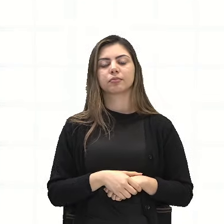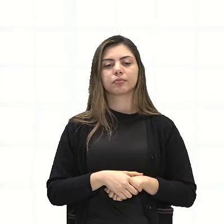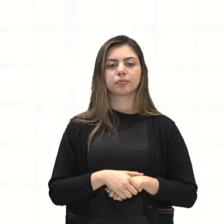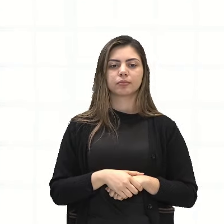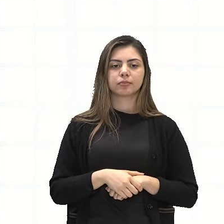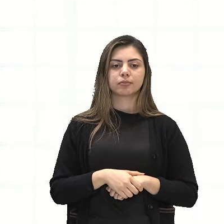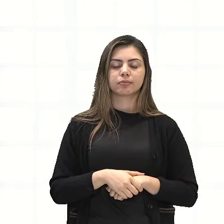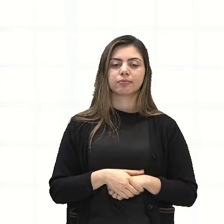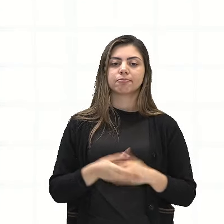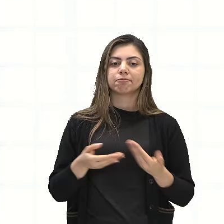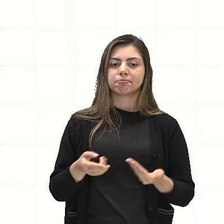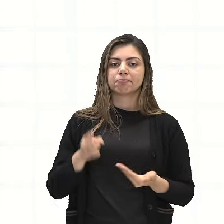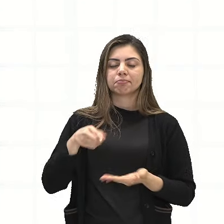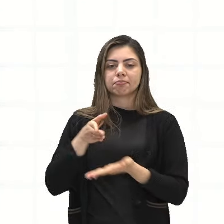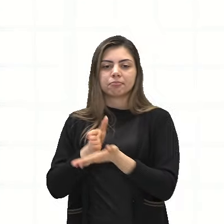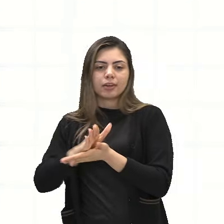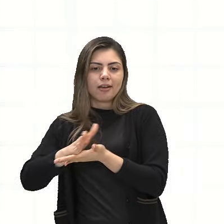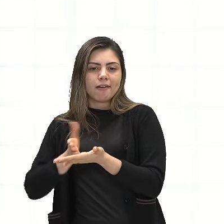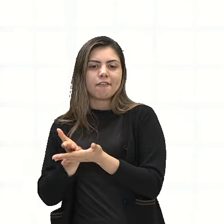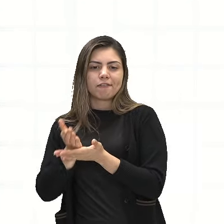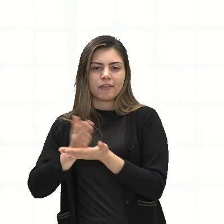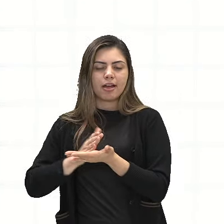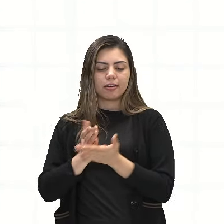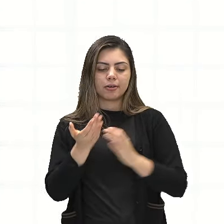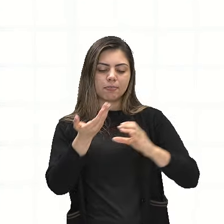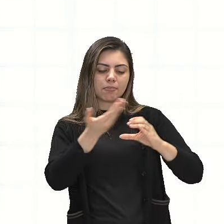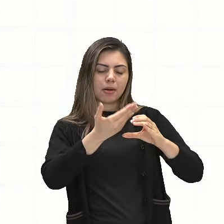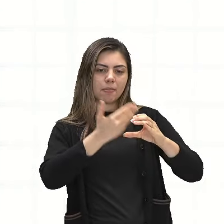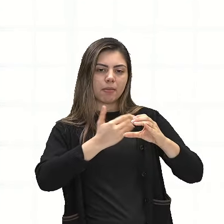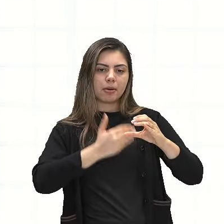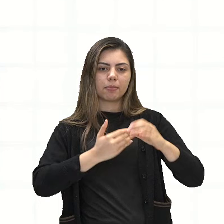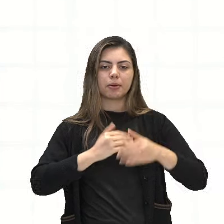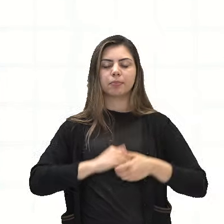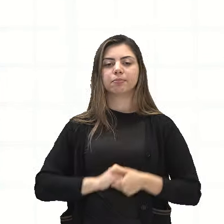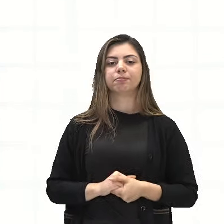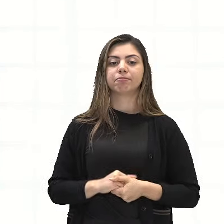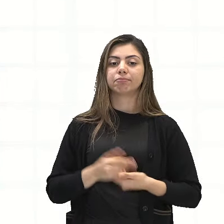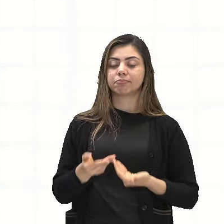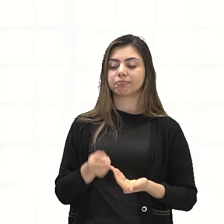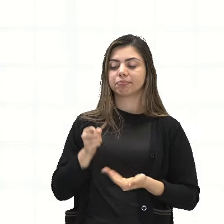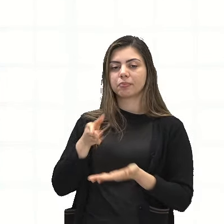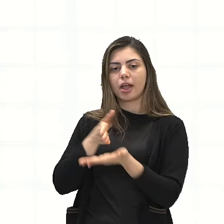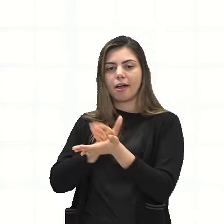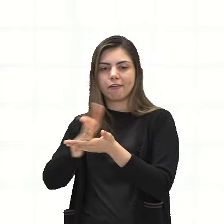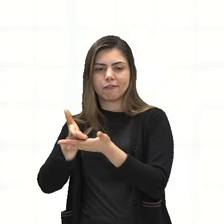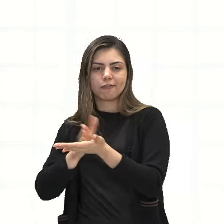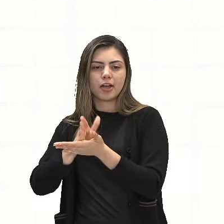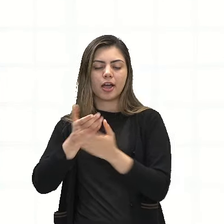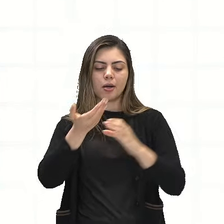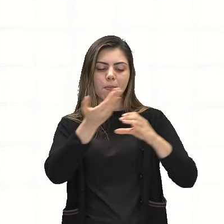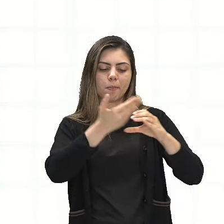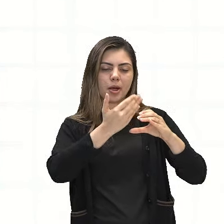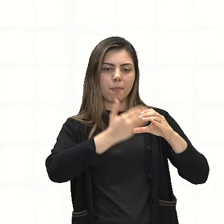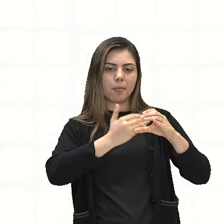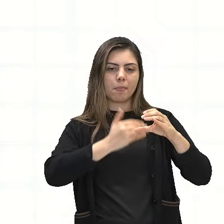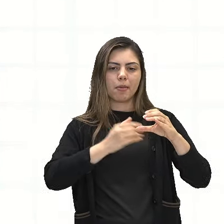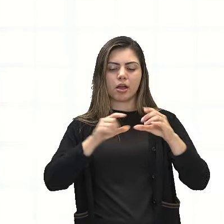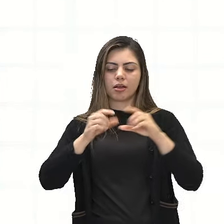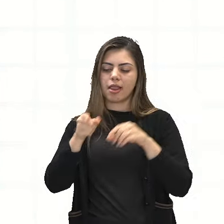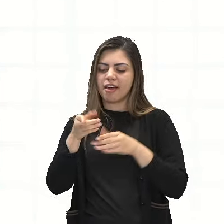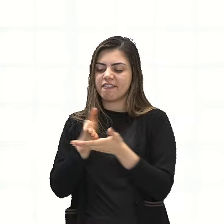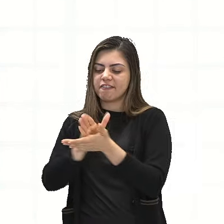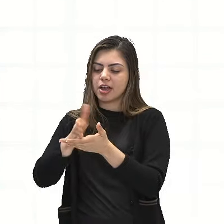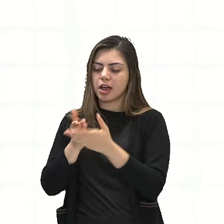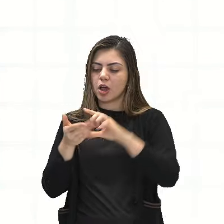A faca entra em ação. Opa! A faca entra em ação, afiada e